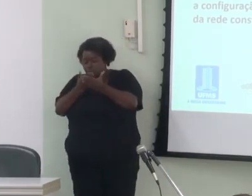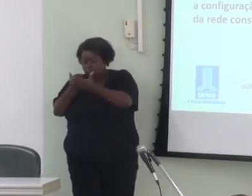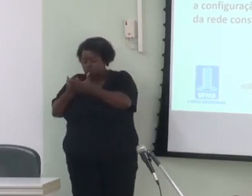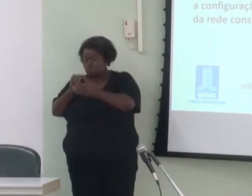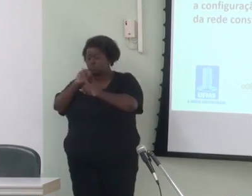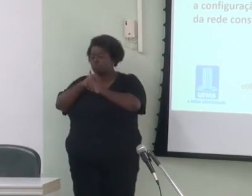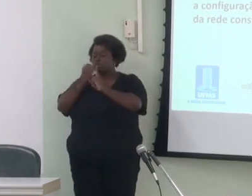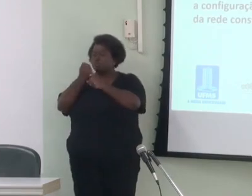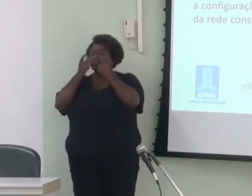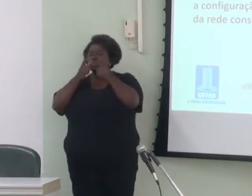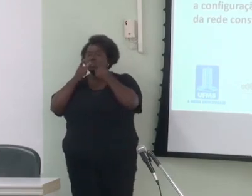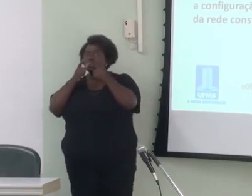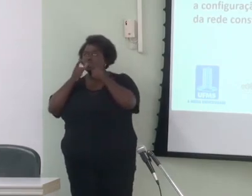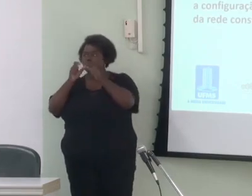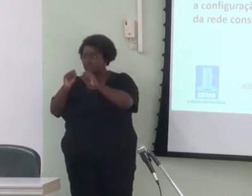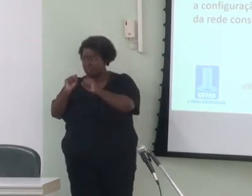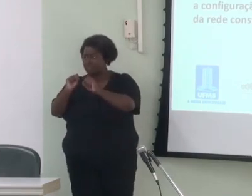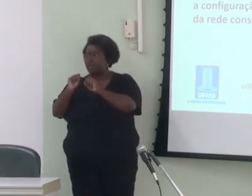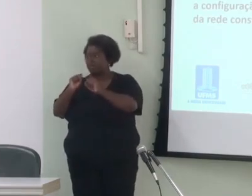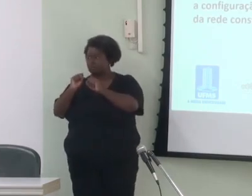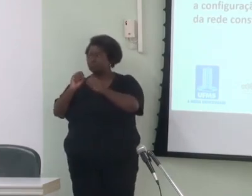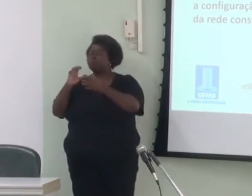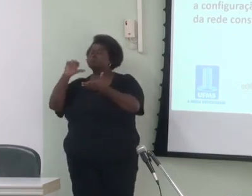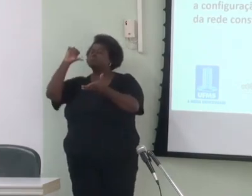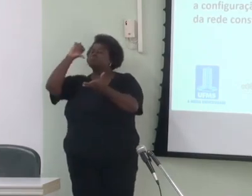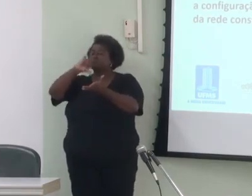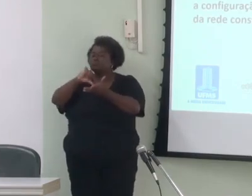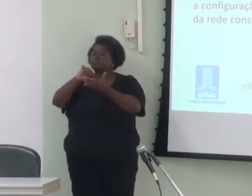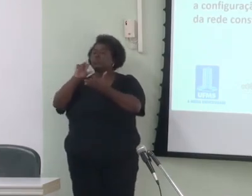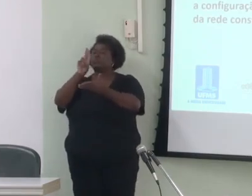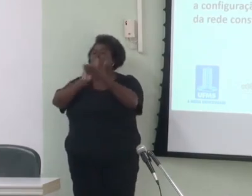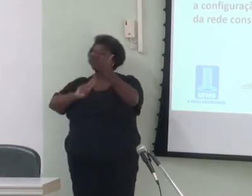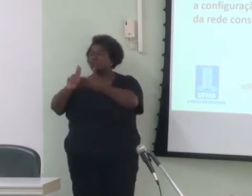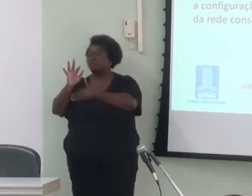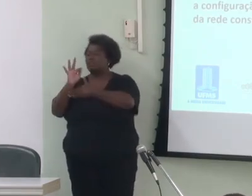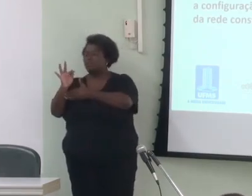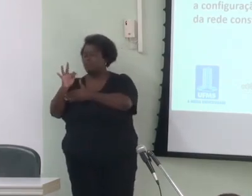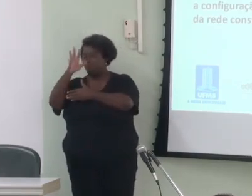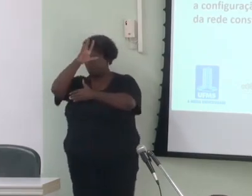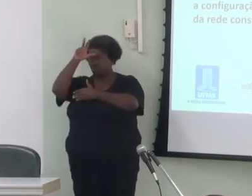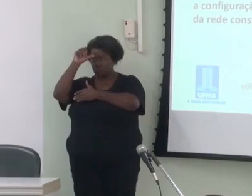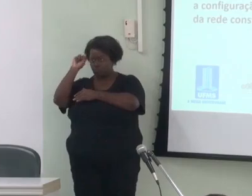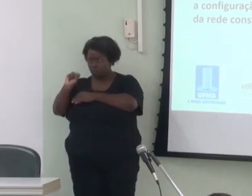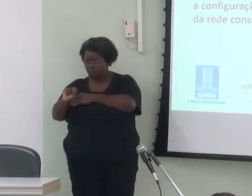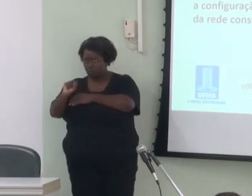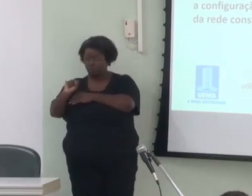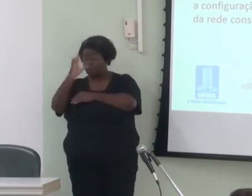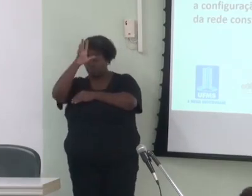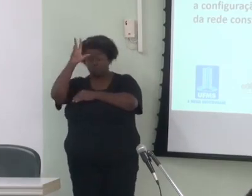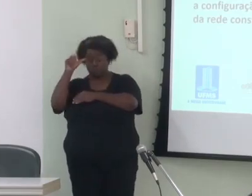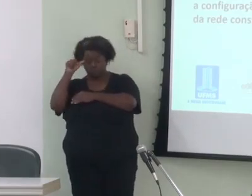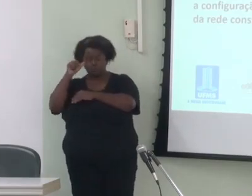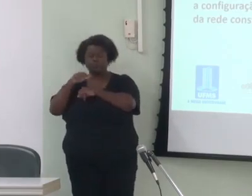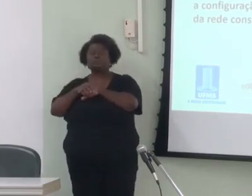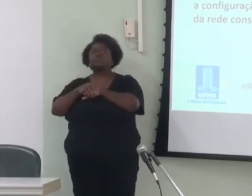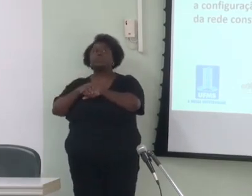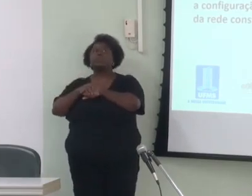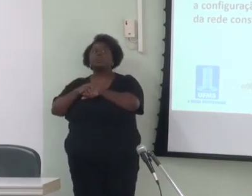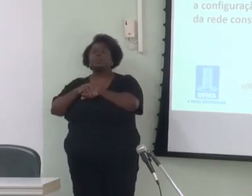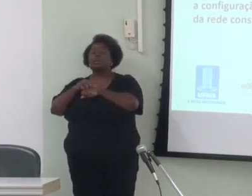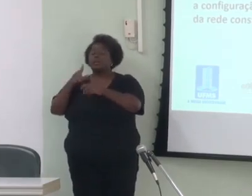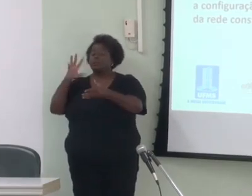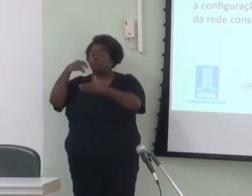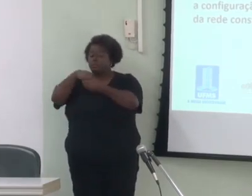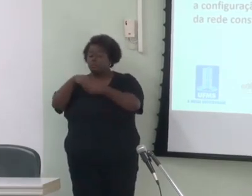sociolinguistas sediado na Universidade Federal do Mato Grosso ela é membro também do grupo de pesquisa